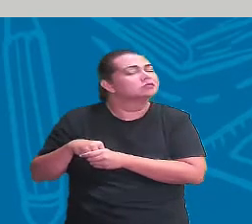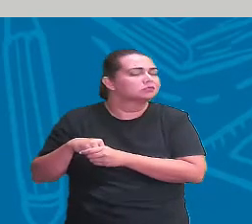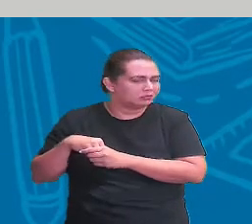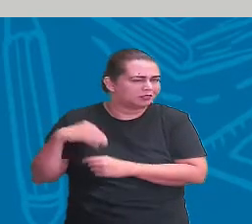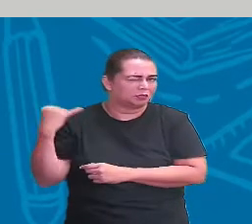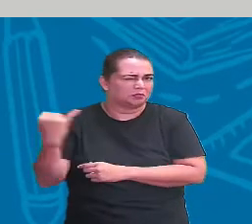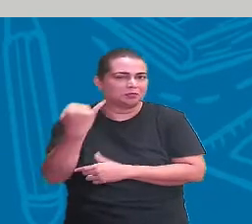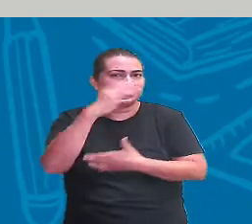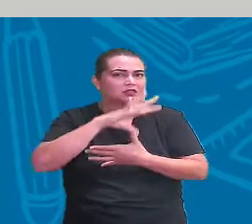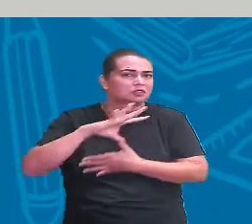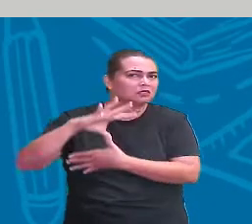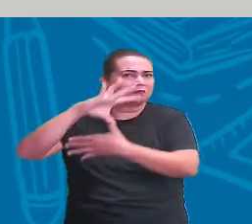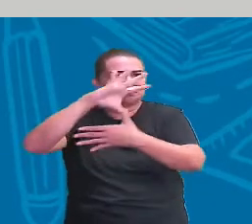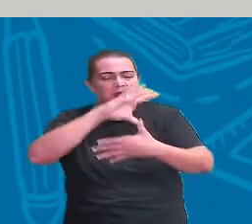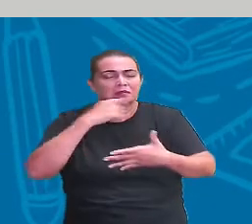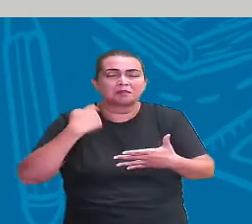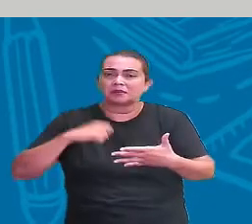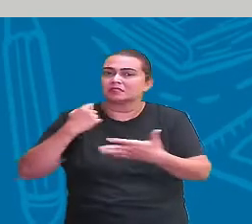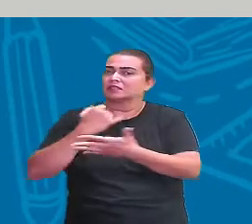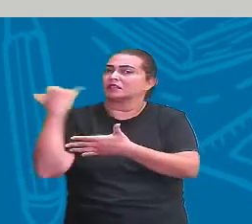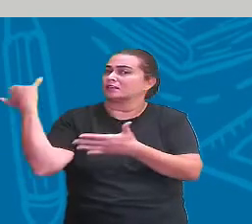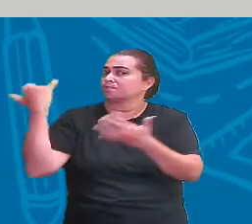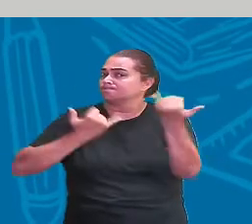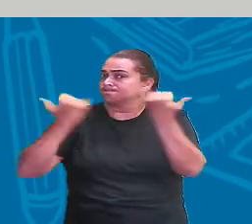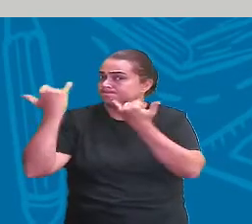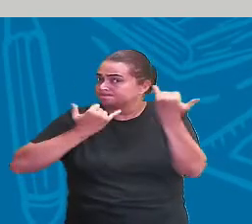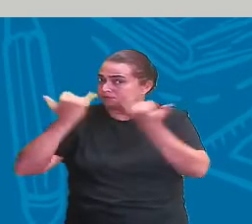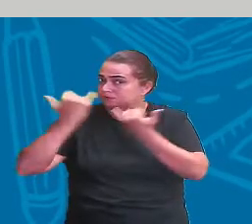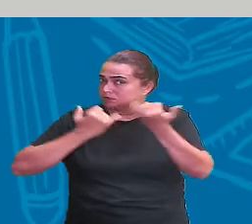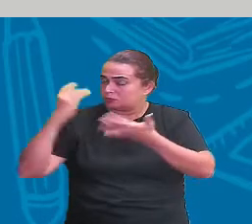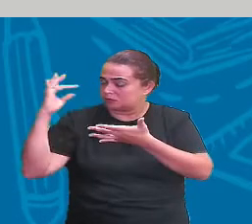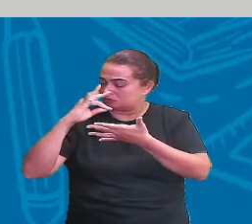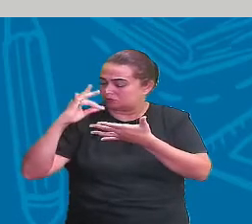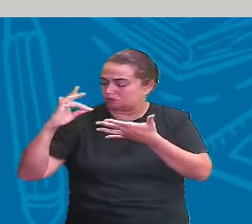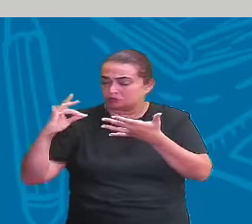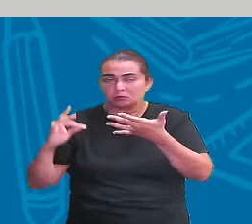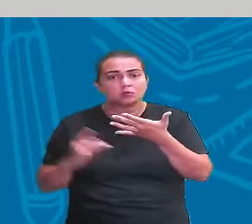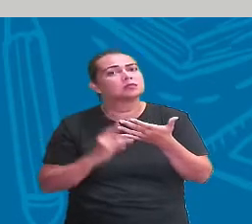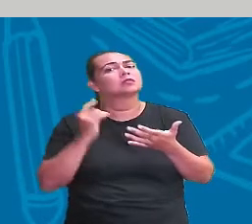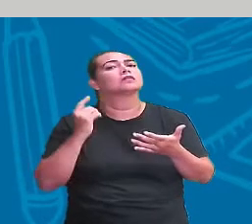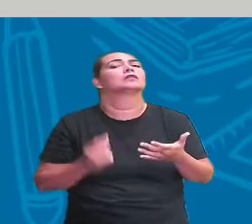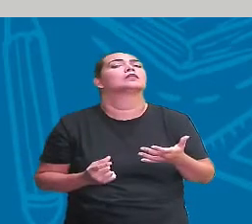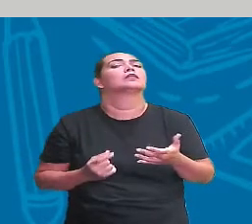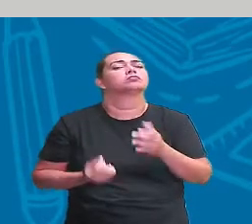mapas, eles precisam de vários elementos para poder existir. Tá bem?